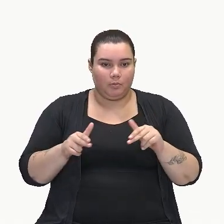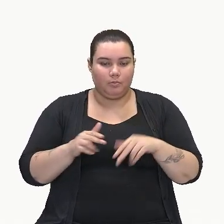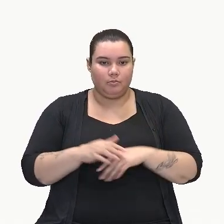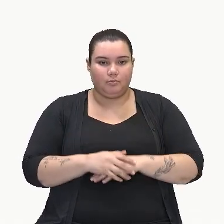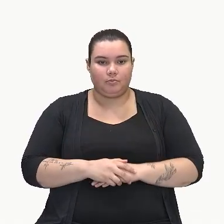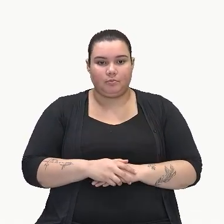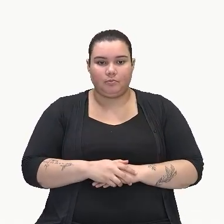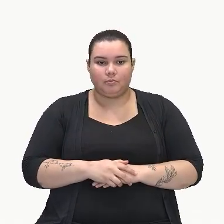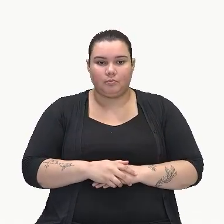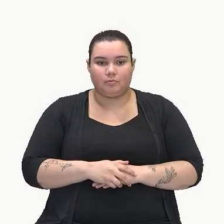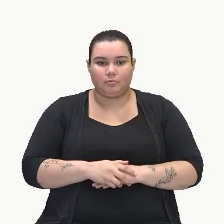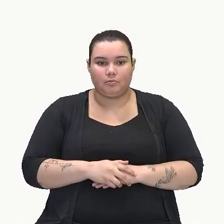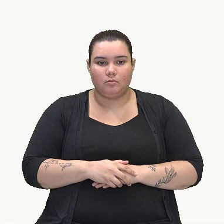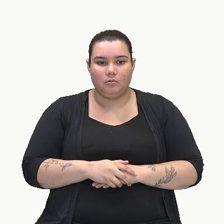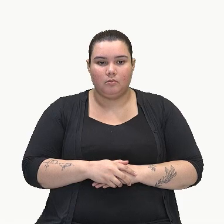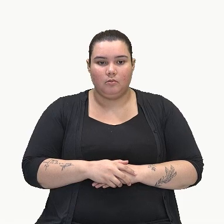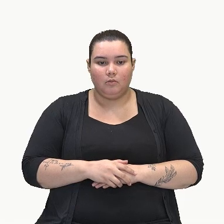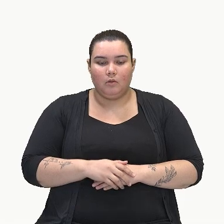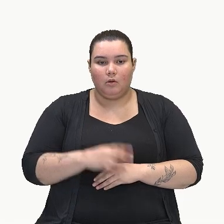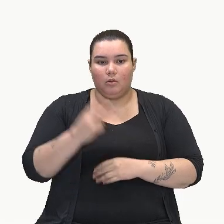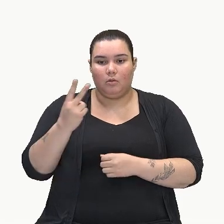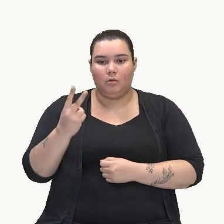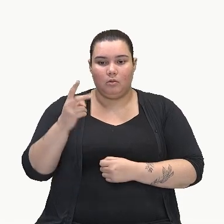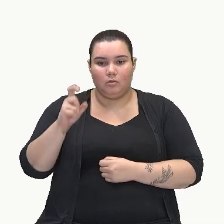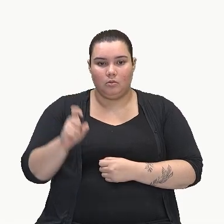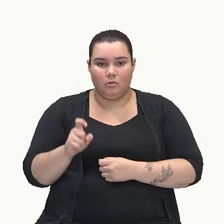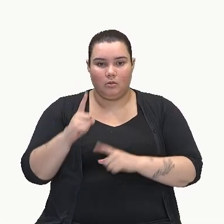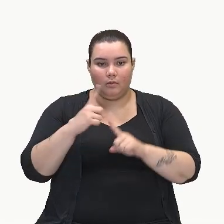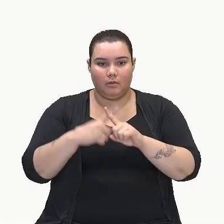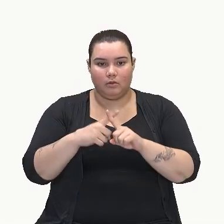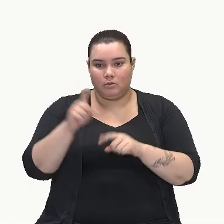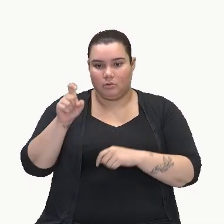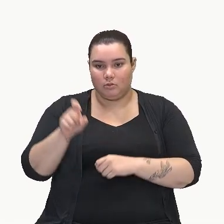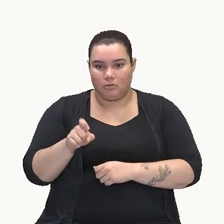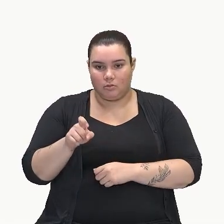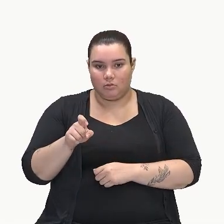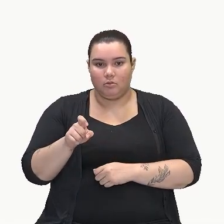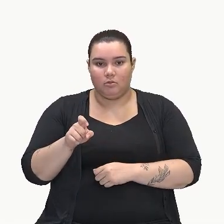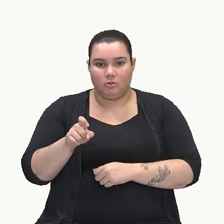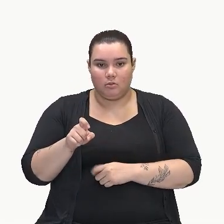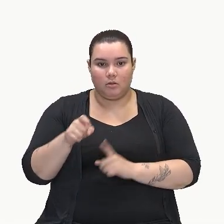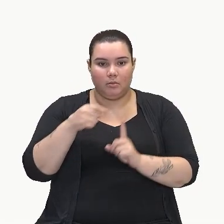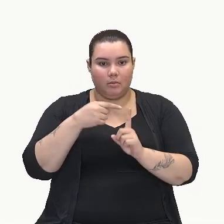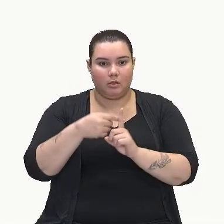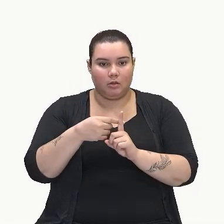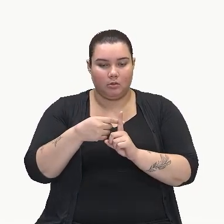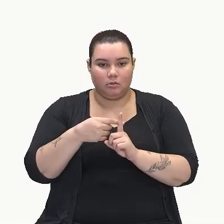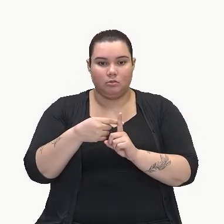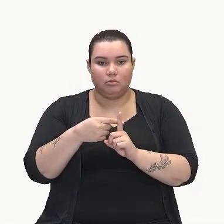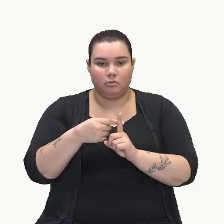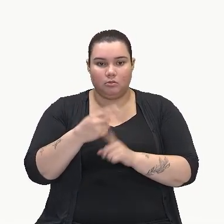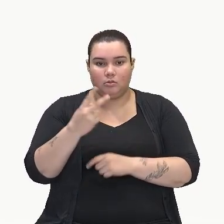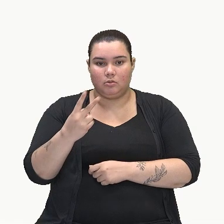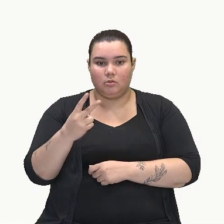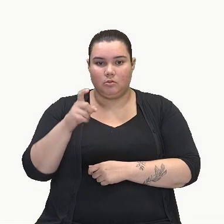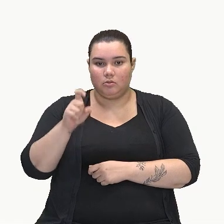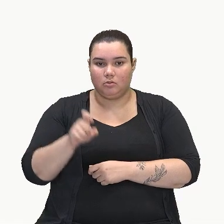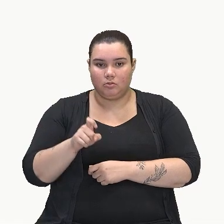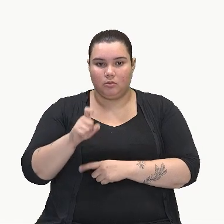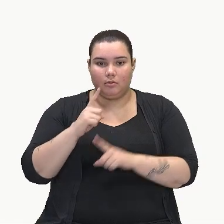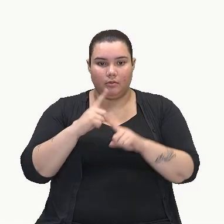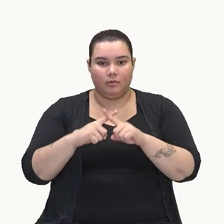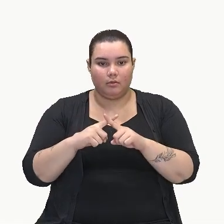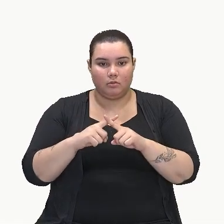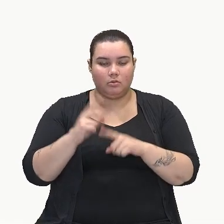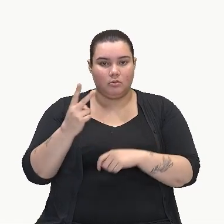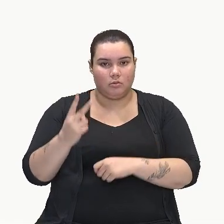Então, 2x vezes x mais 2x vezes